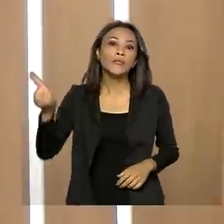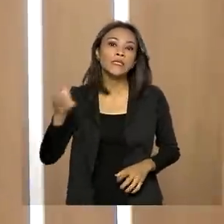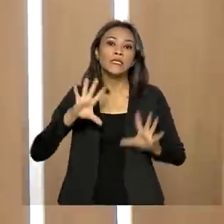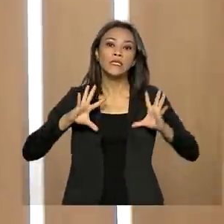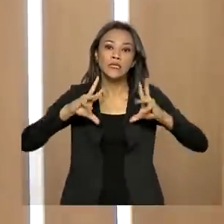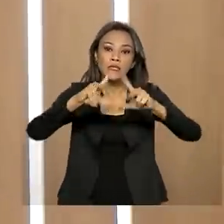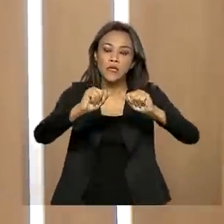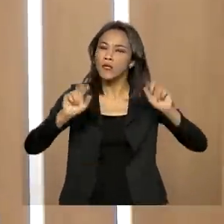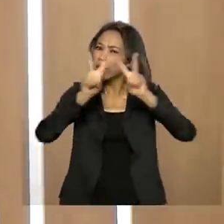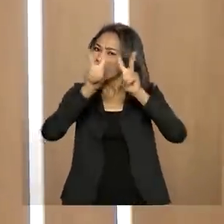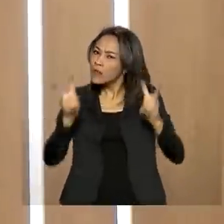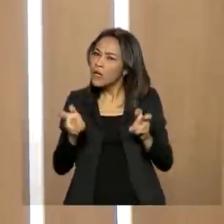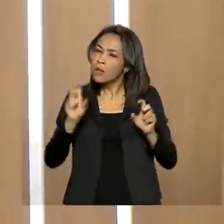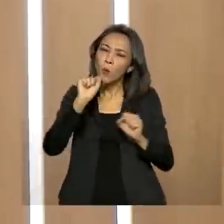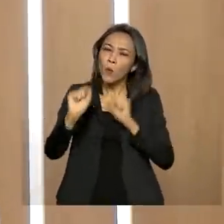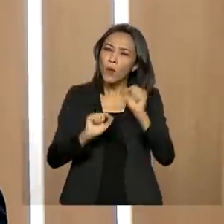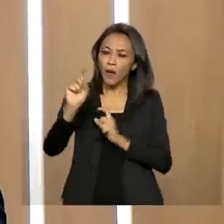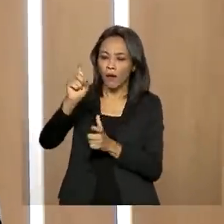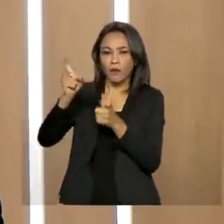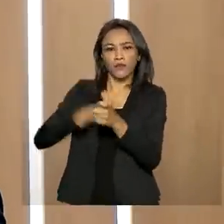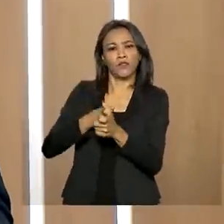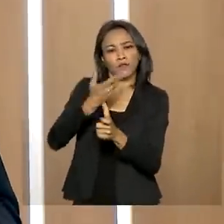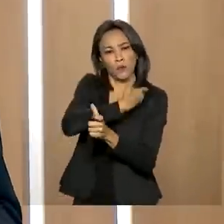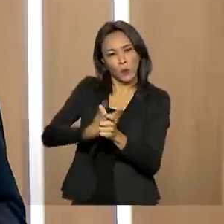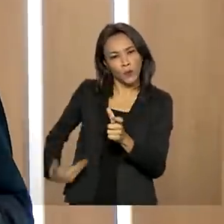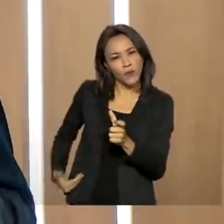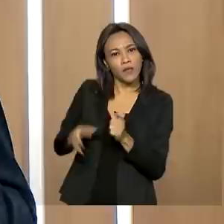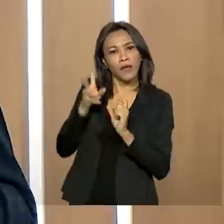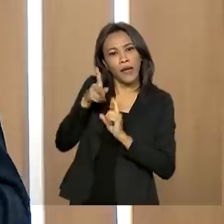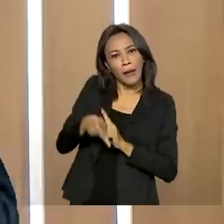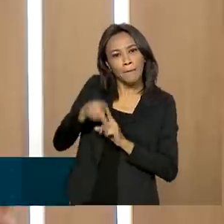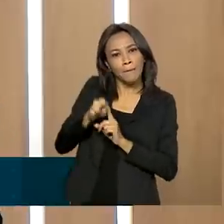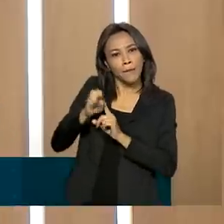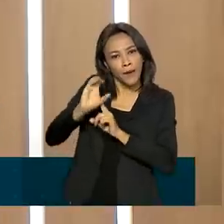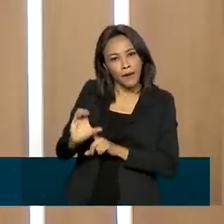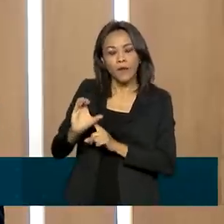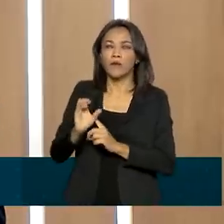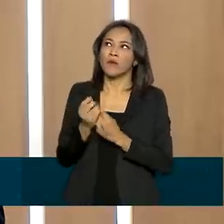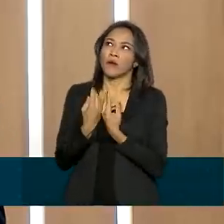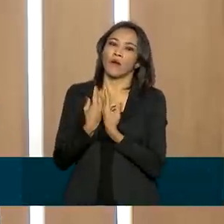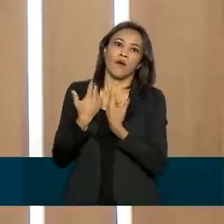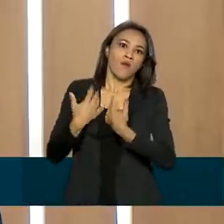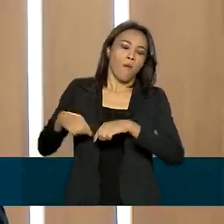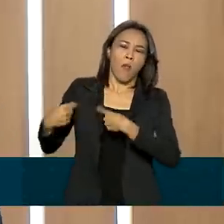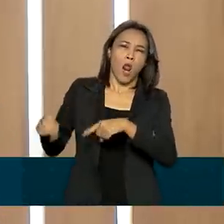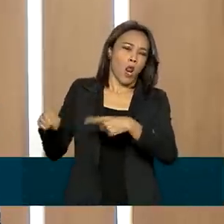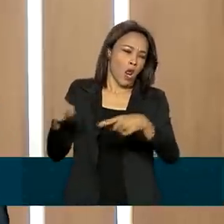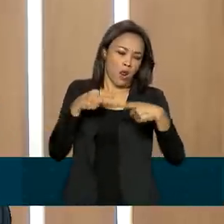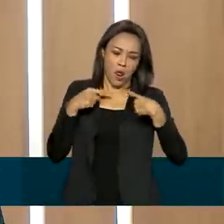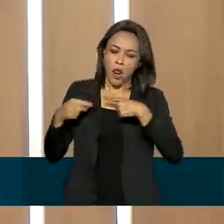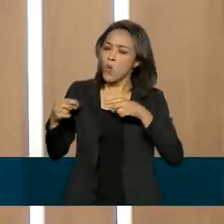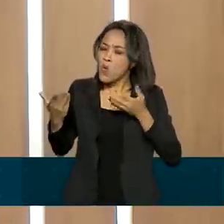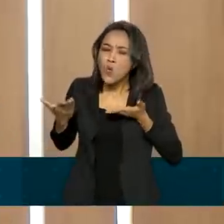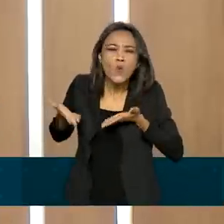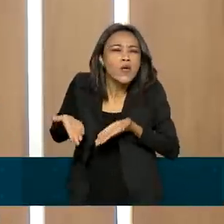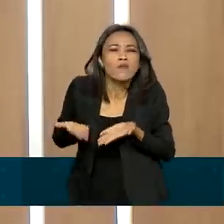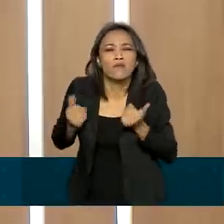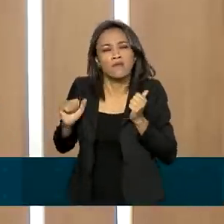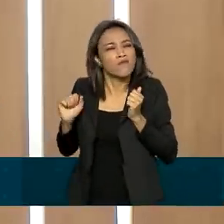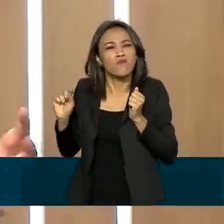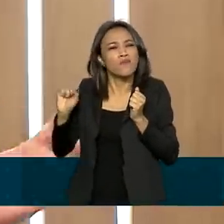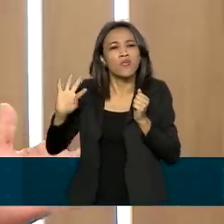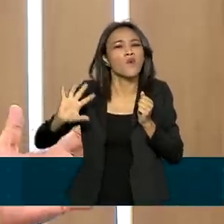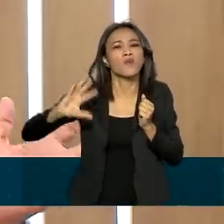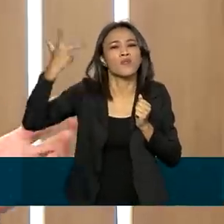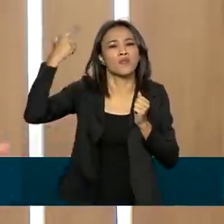nosso tema de hoje é a PEC dos Precatórios. Essa PEC deu muito o que falar. As pessoas estão muito curiosas para saber o que está acontecendo e